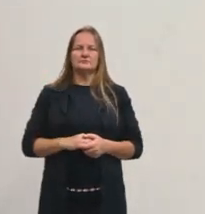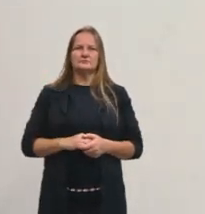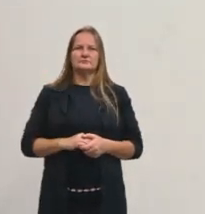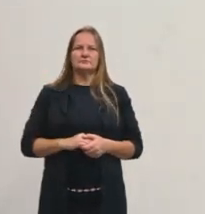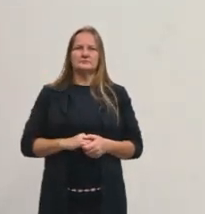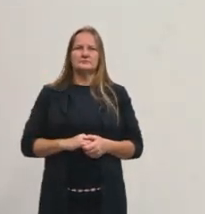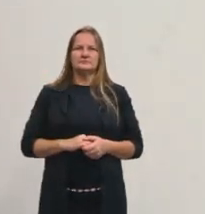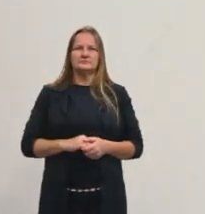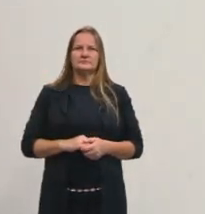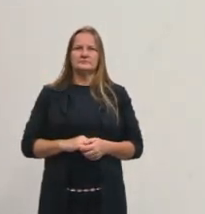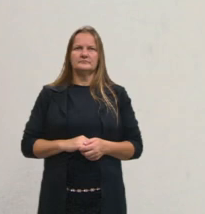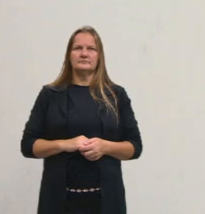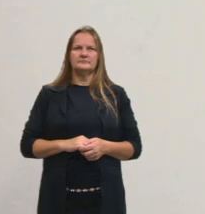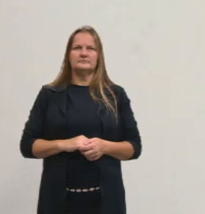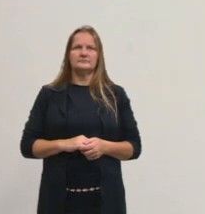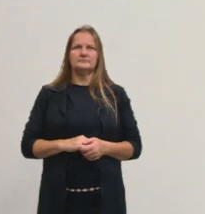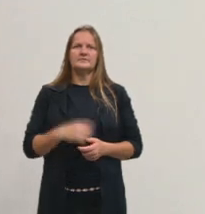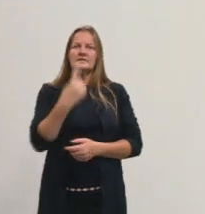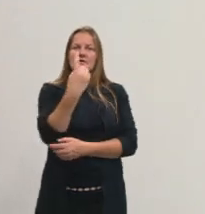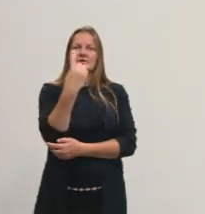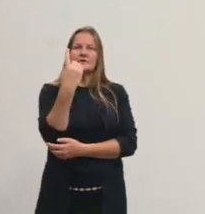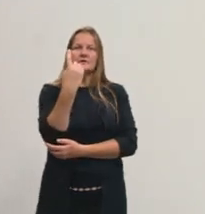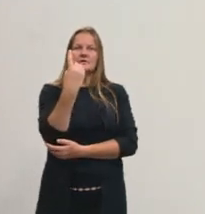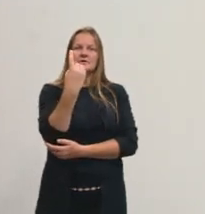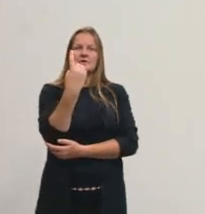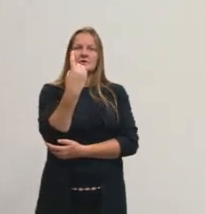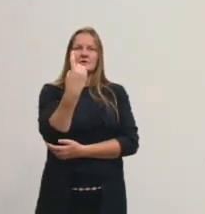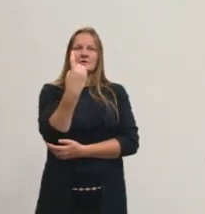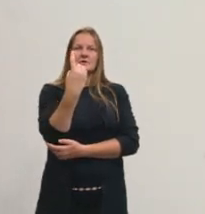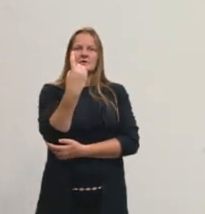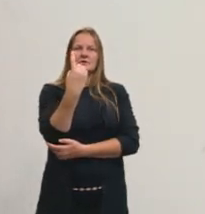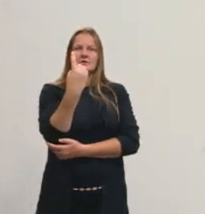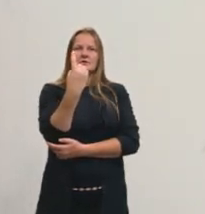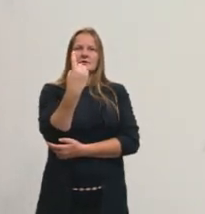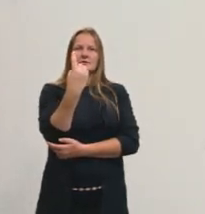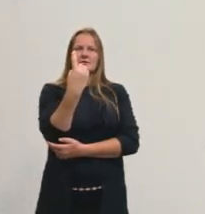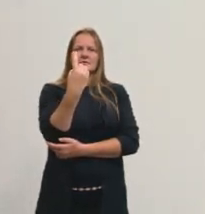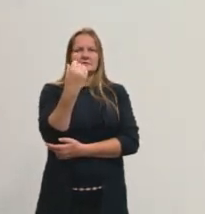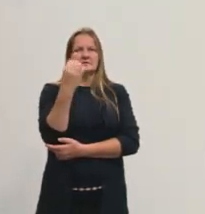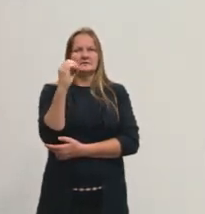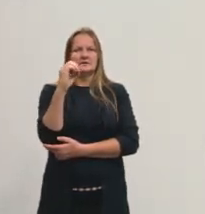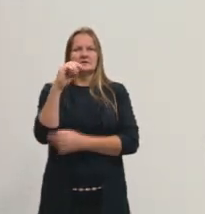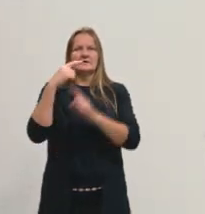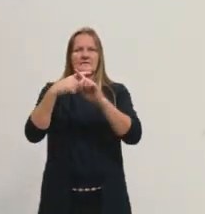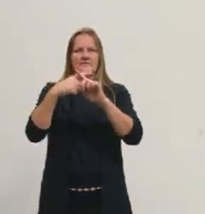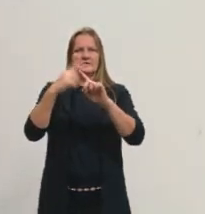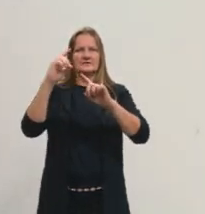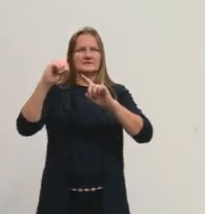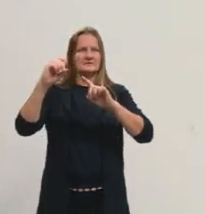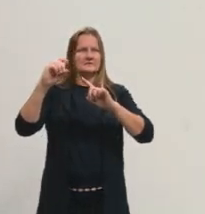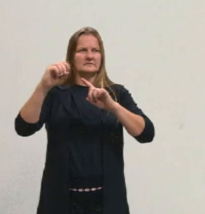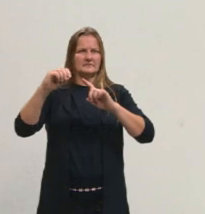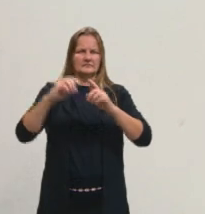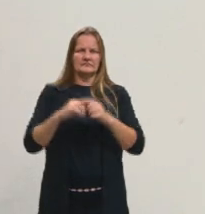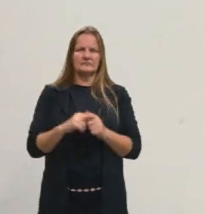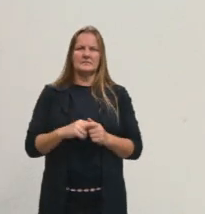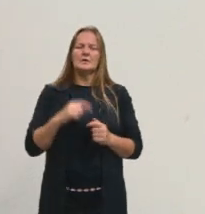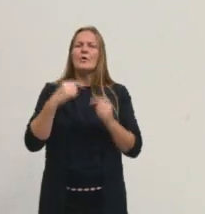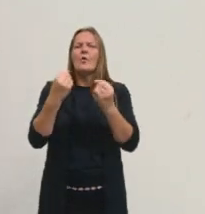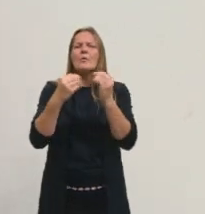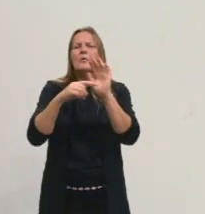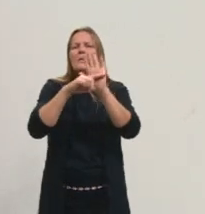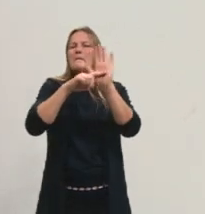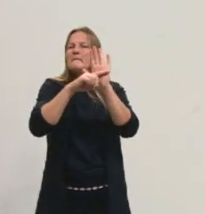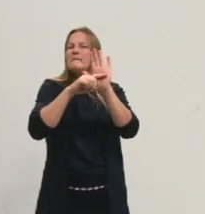Vamos lá. O cento, a gente já viu antes, é vezes 10, é o mesmo valor que a gente usou antes, vezes 10 a menos